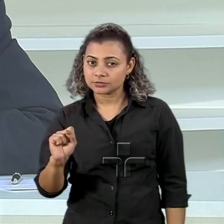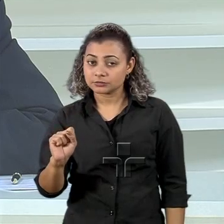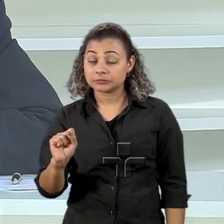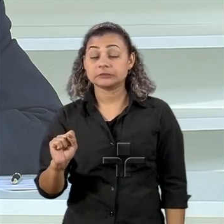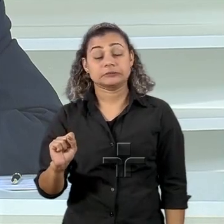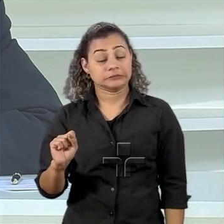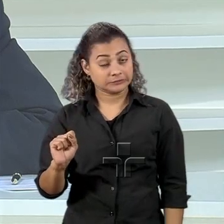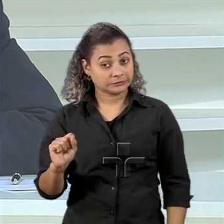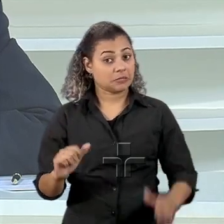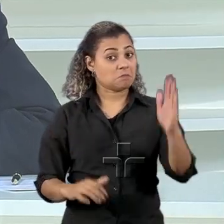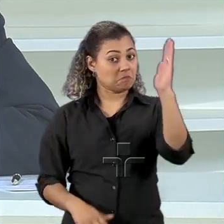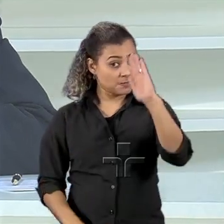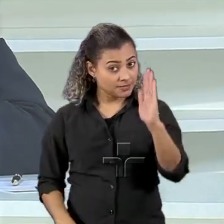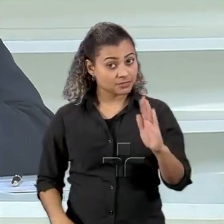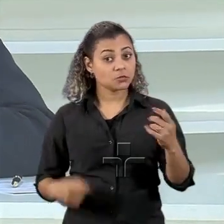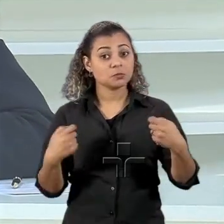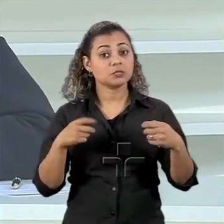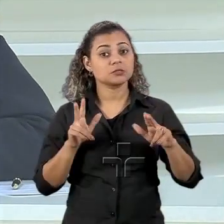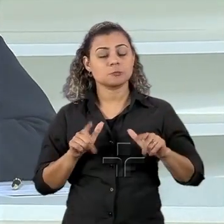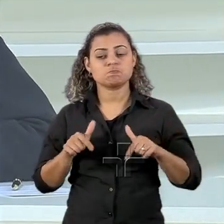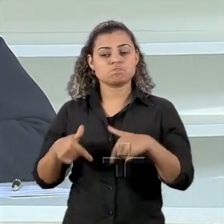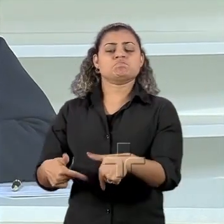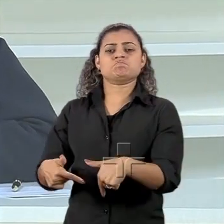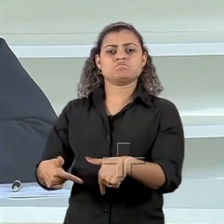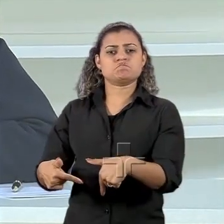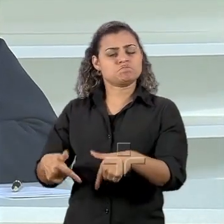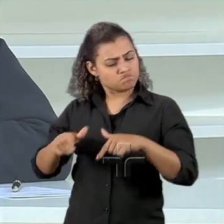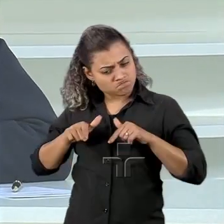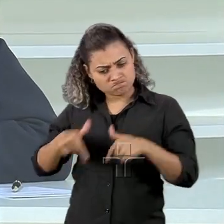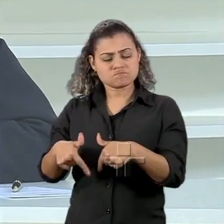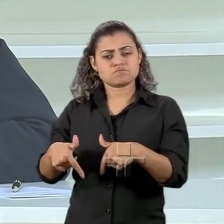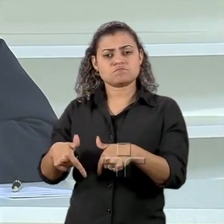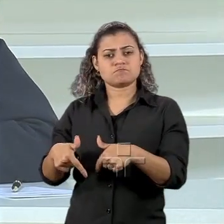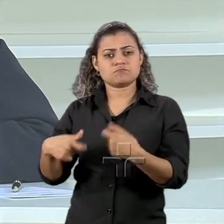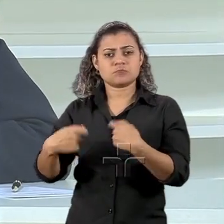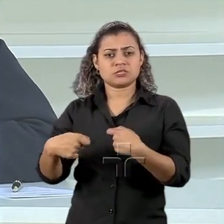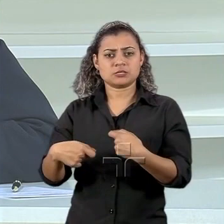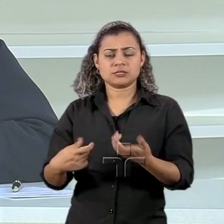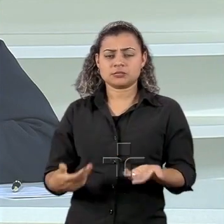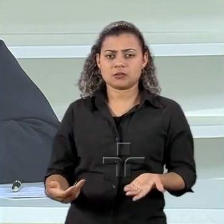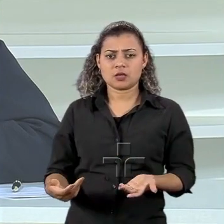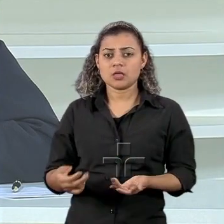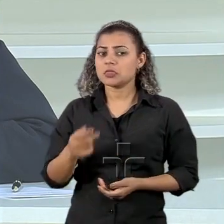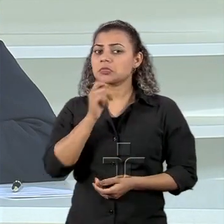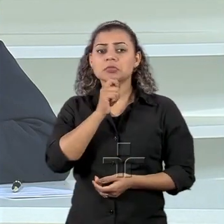uma posição um pouco mais ativa porque nós não podemos